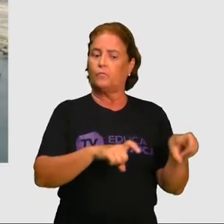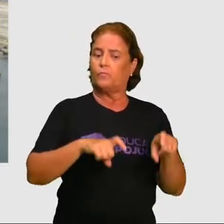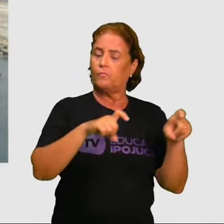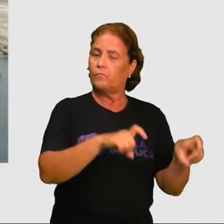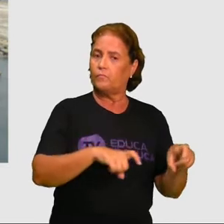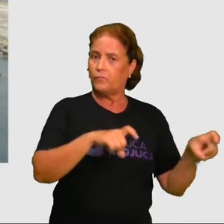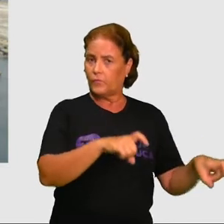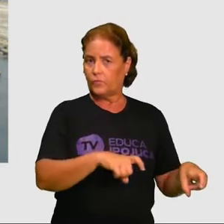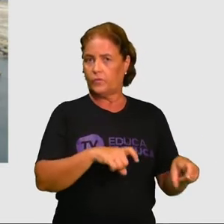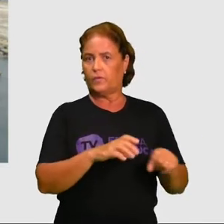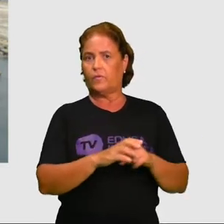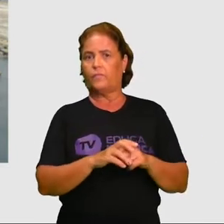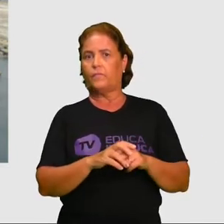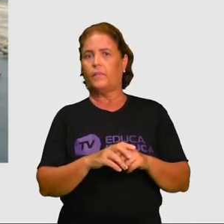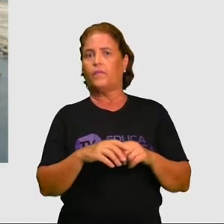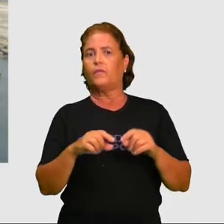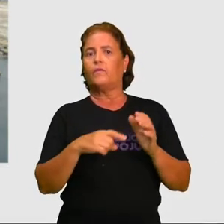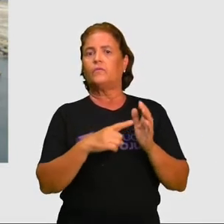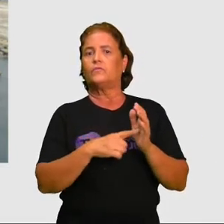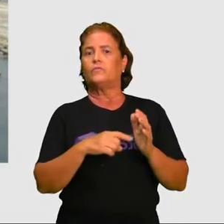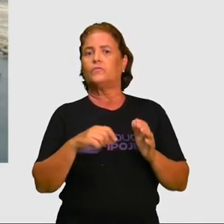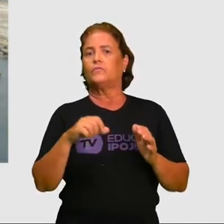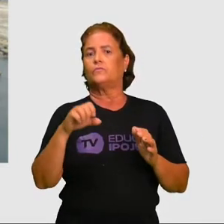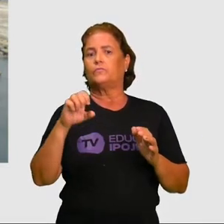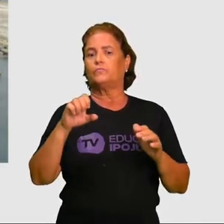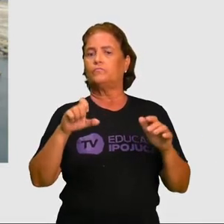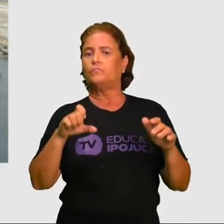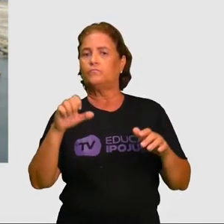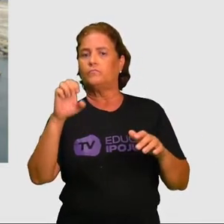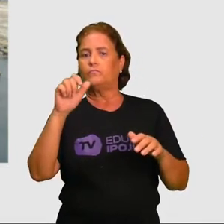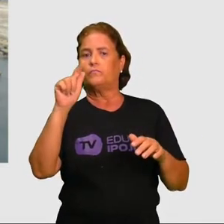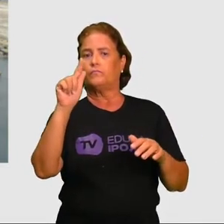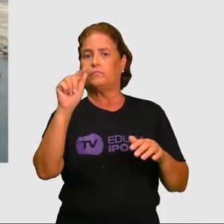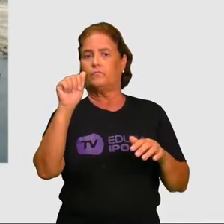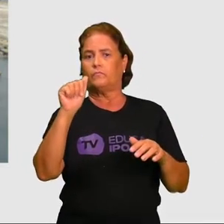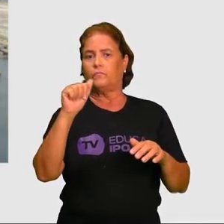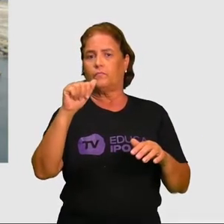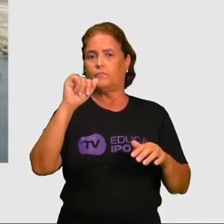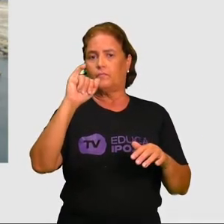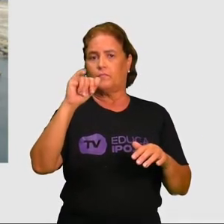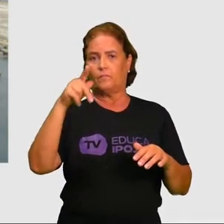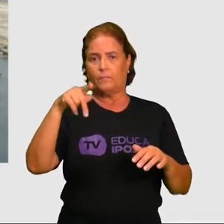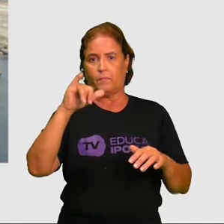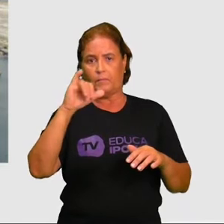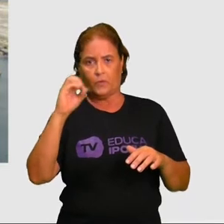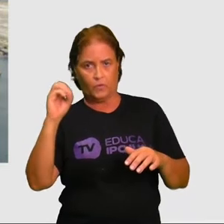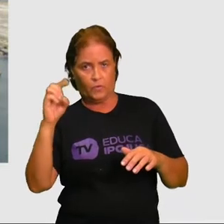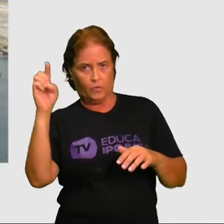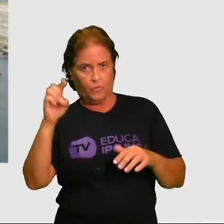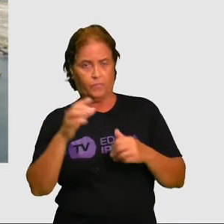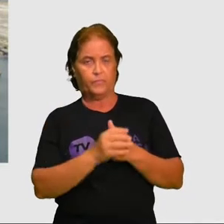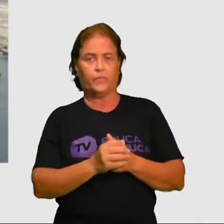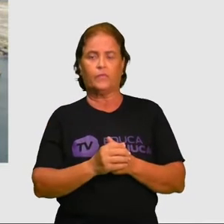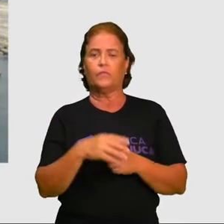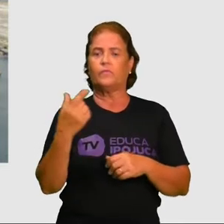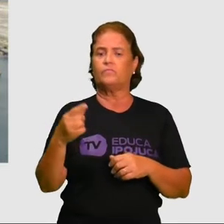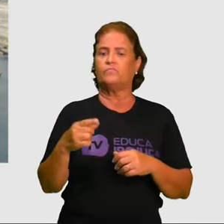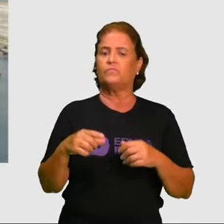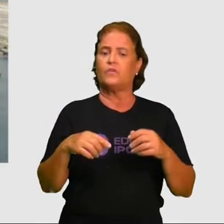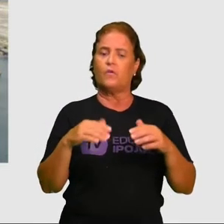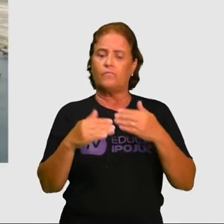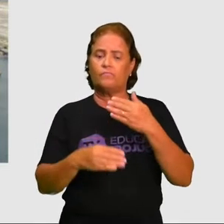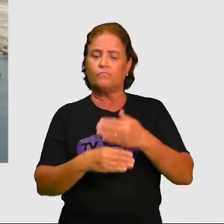rural, onde é lá no Engenho Gaipió, que tem a construção, é quase uma estrutura colonial, né?